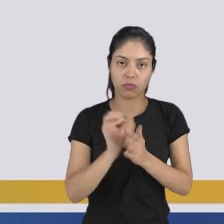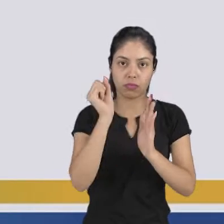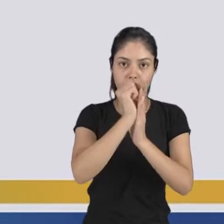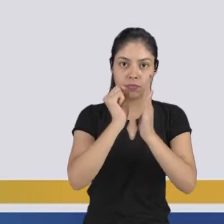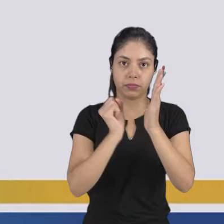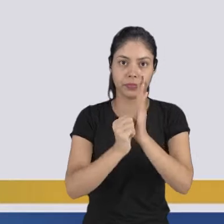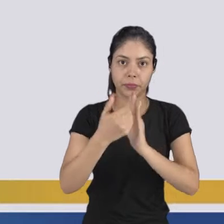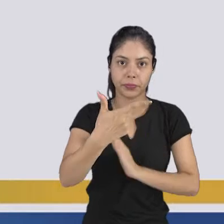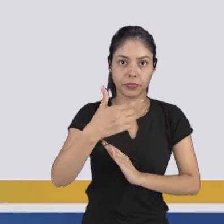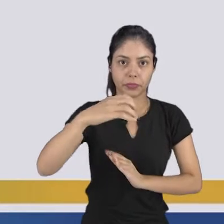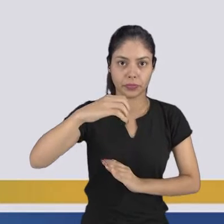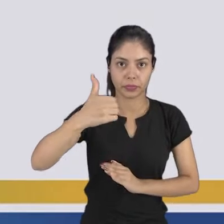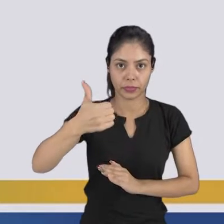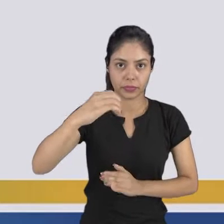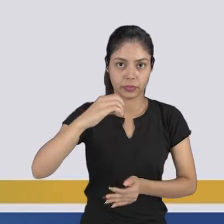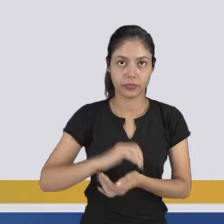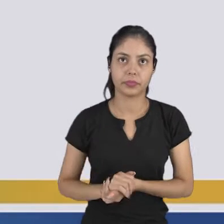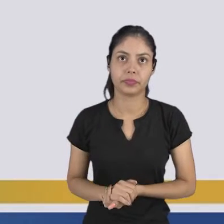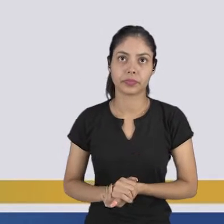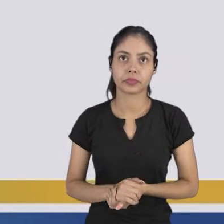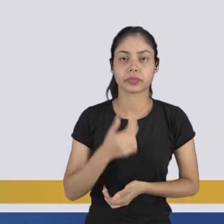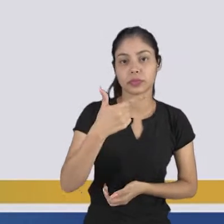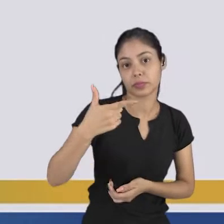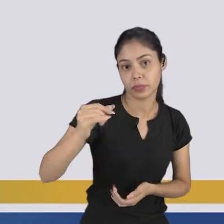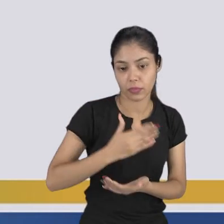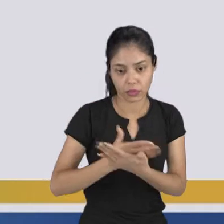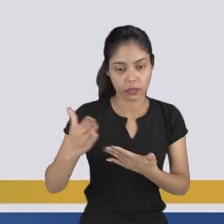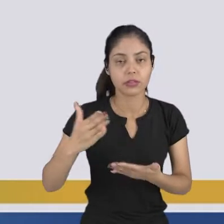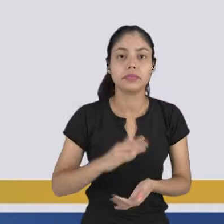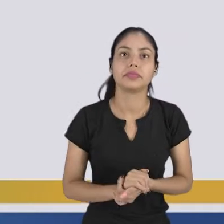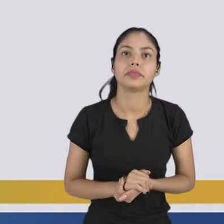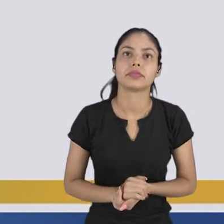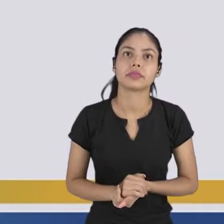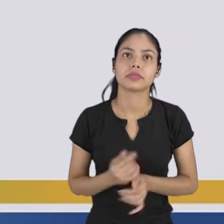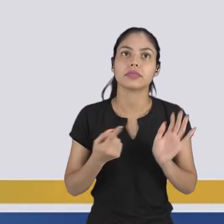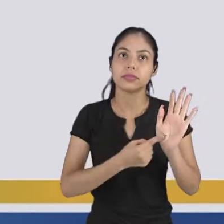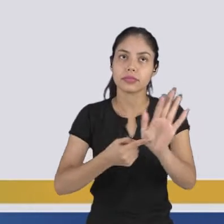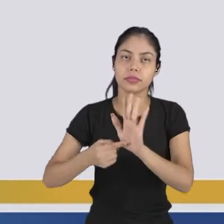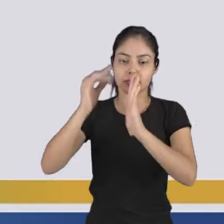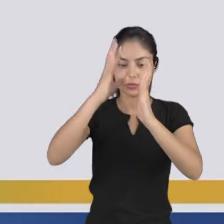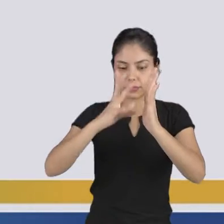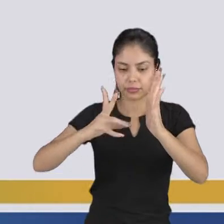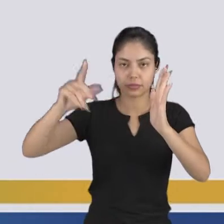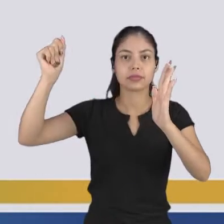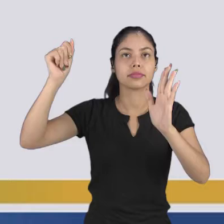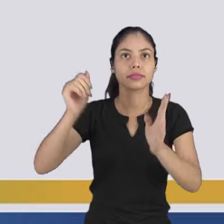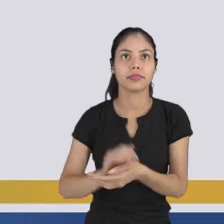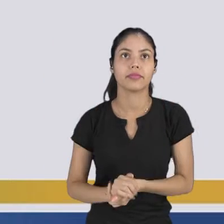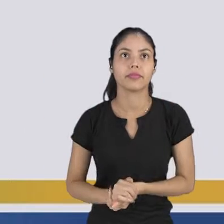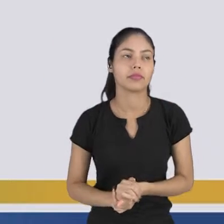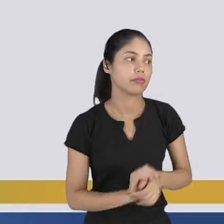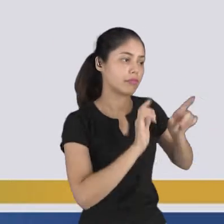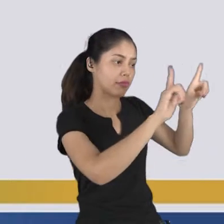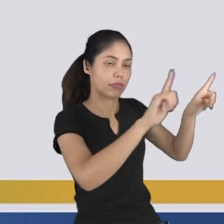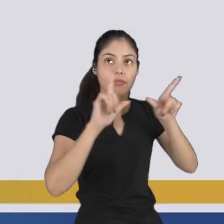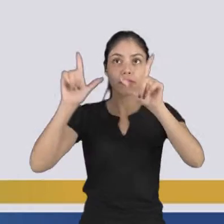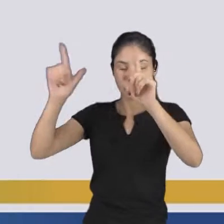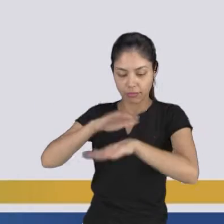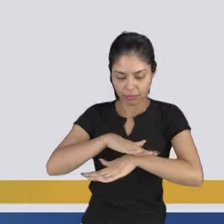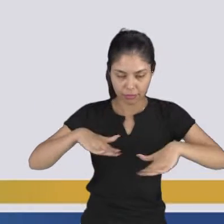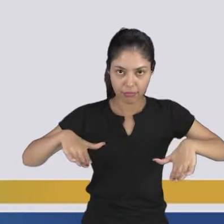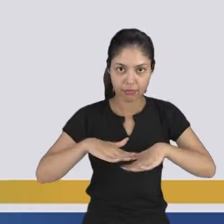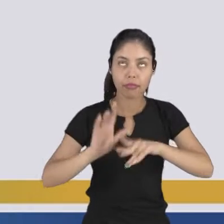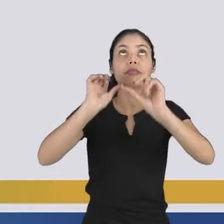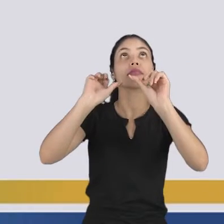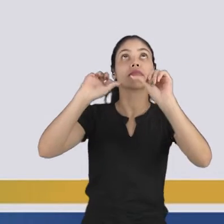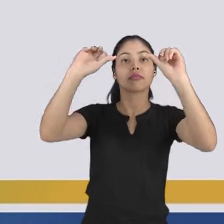início do XX. E nessa exposição, gente, eles simplesmente projetaram nas paredes, no chão, no teto de